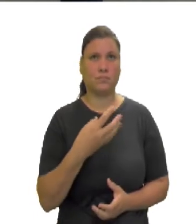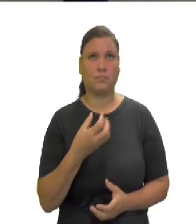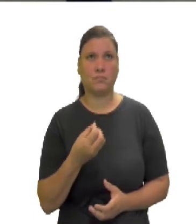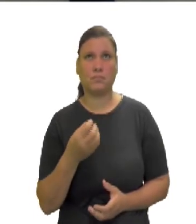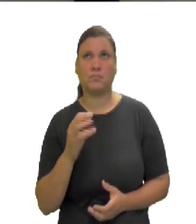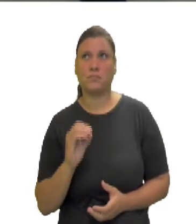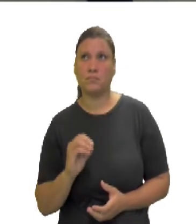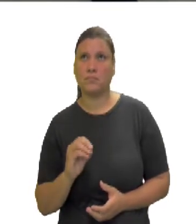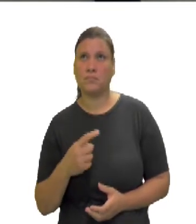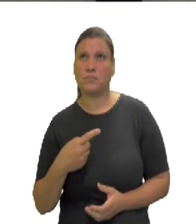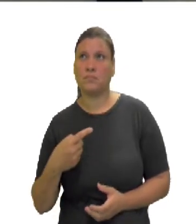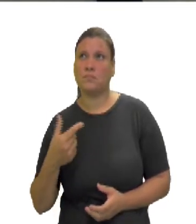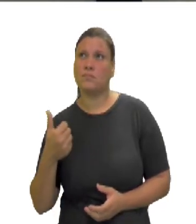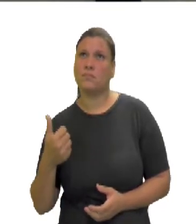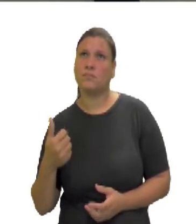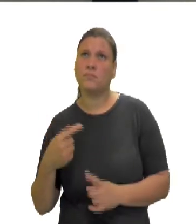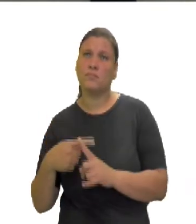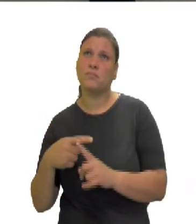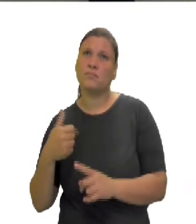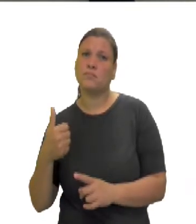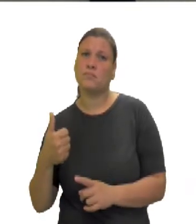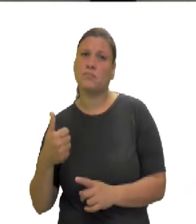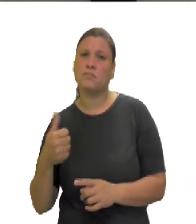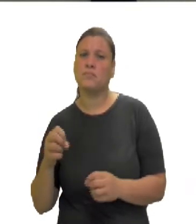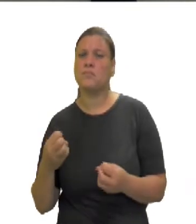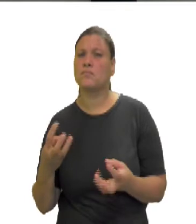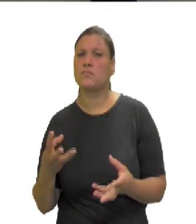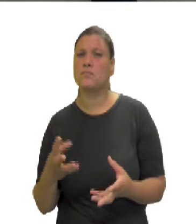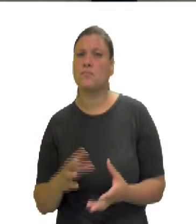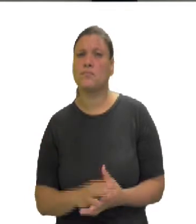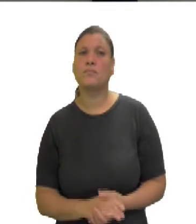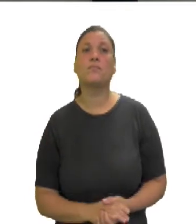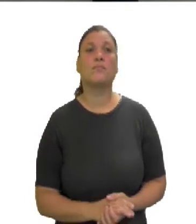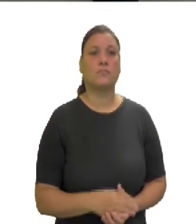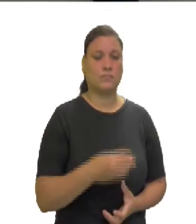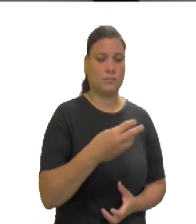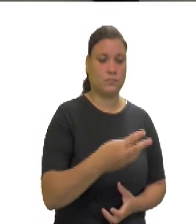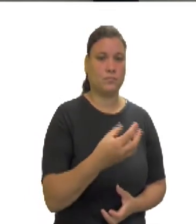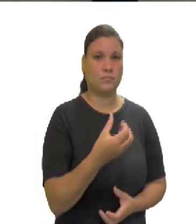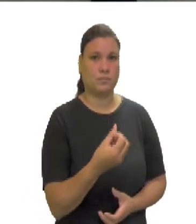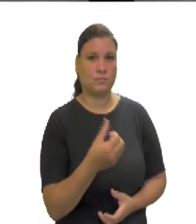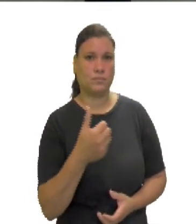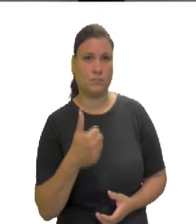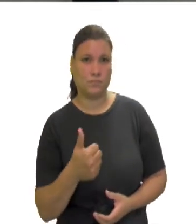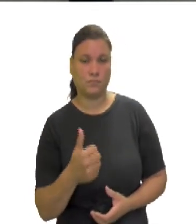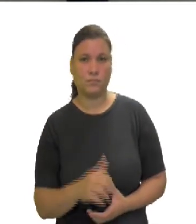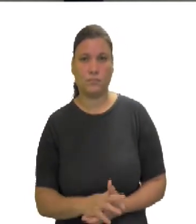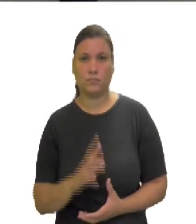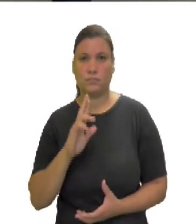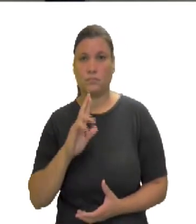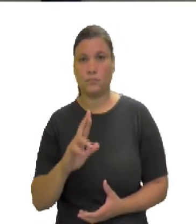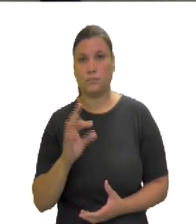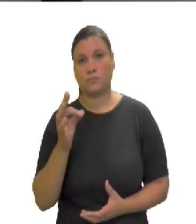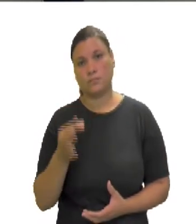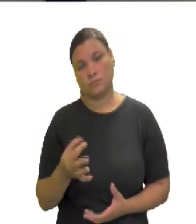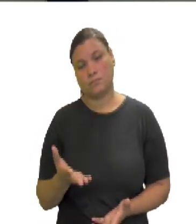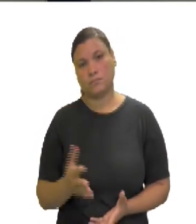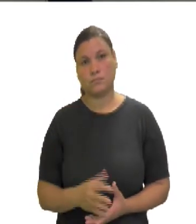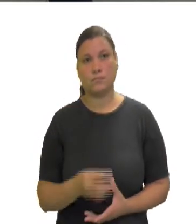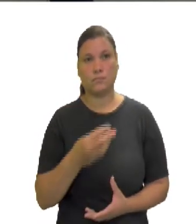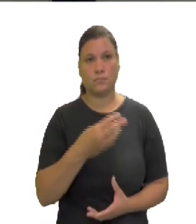360, mais 1, 361. Se você multiplicar